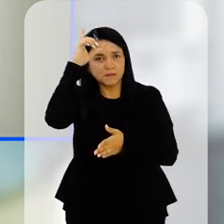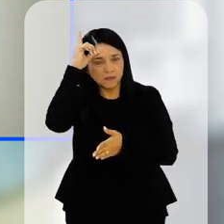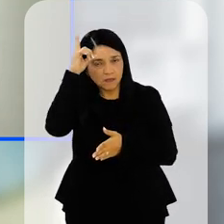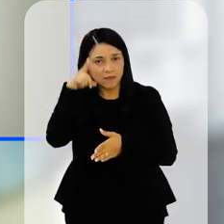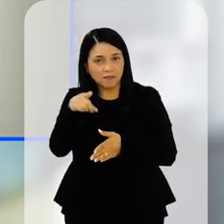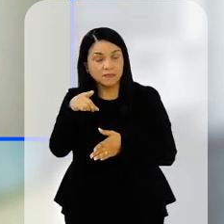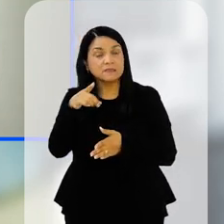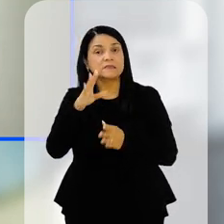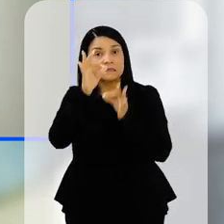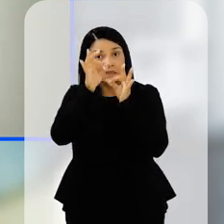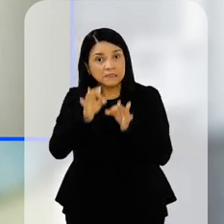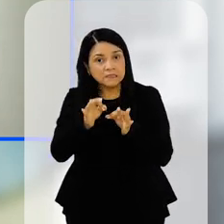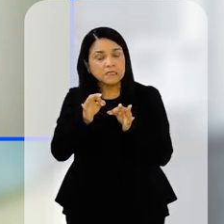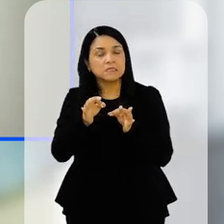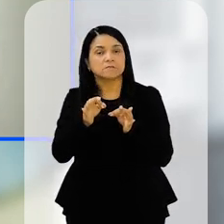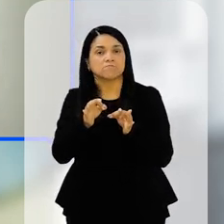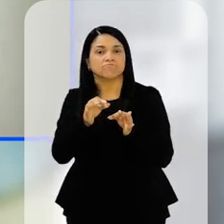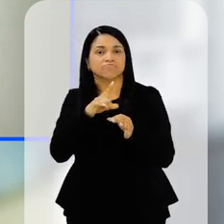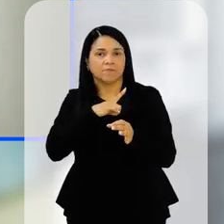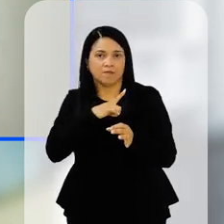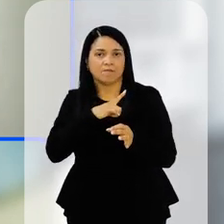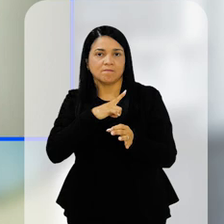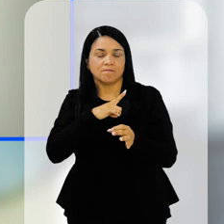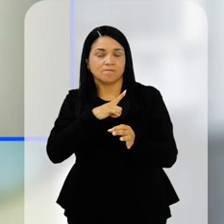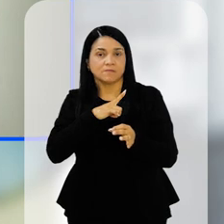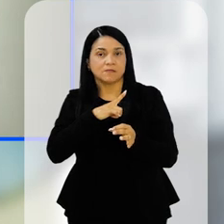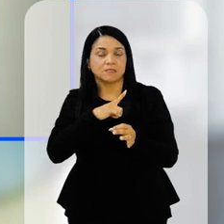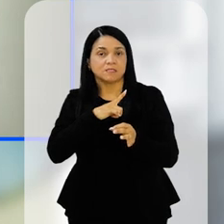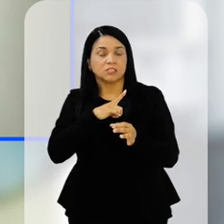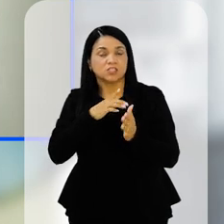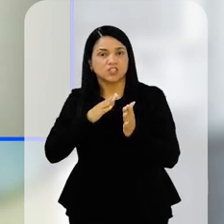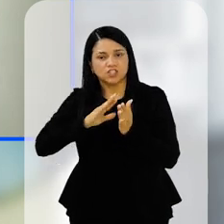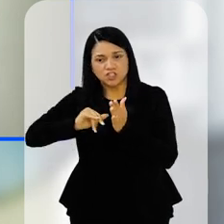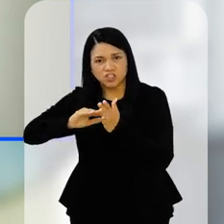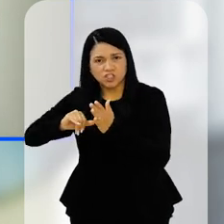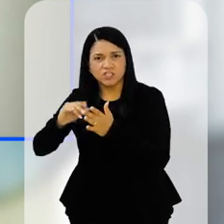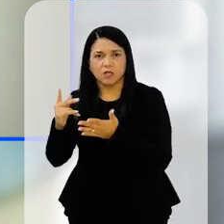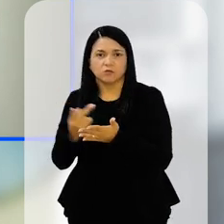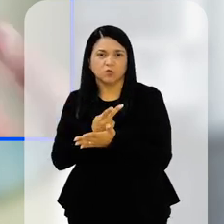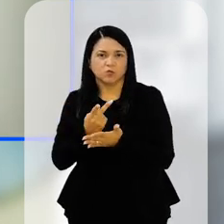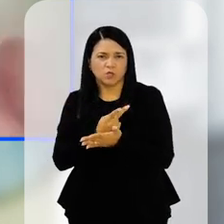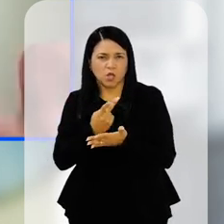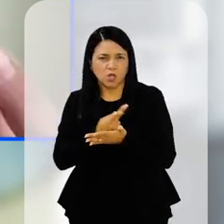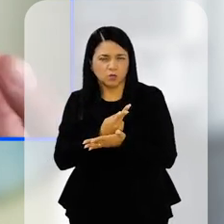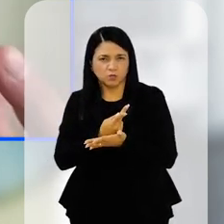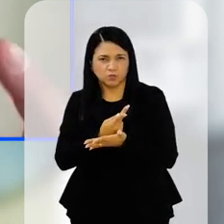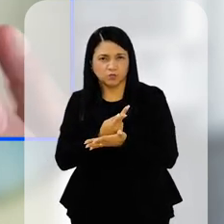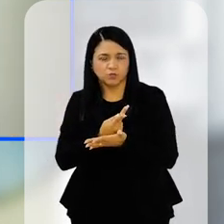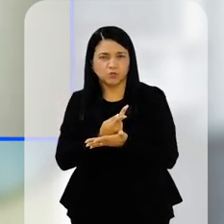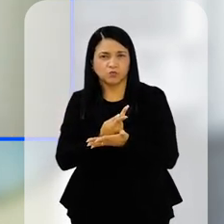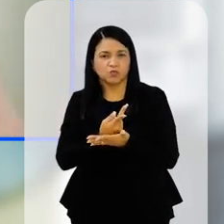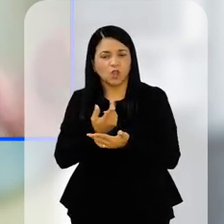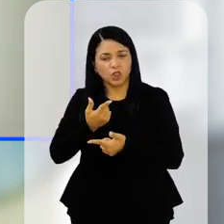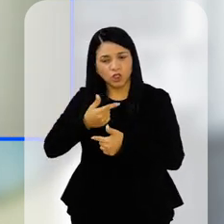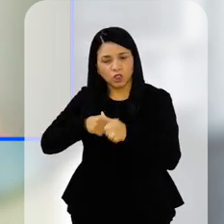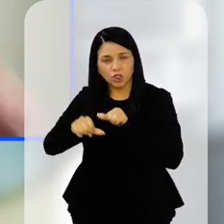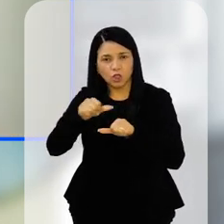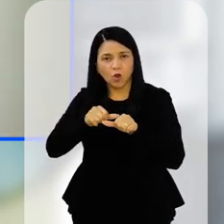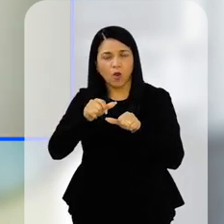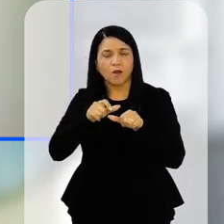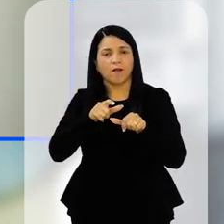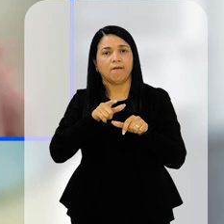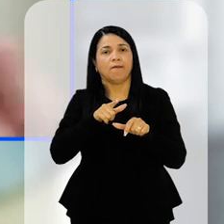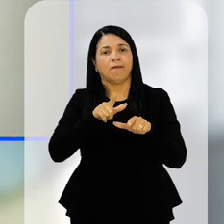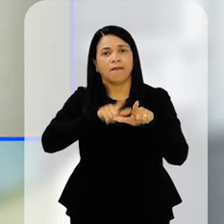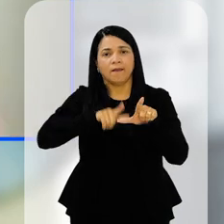agora tem certeza de que se a gente elimina esses erros, que são tão comuns, essas trocas entre letras,